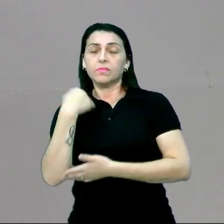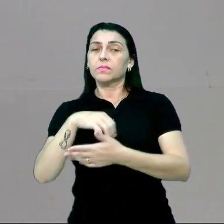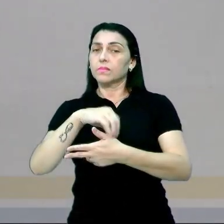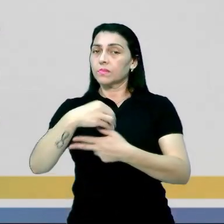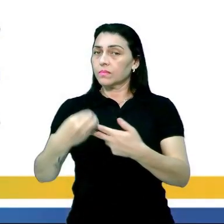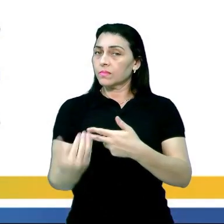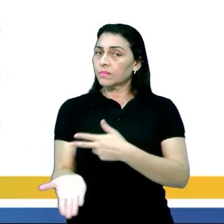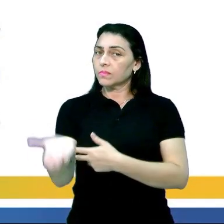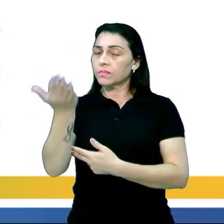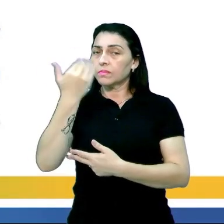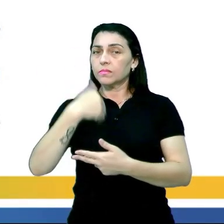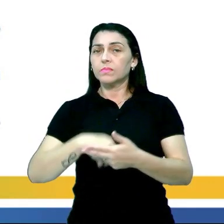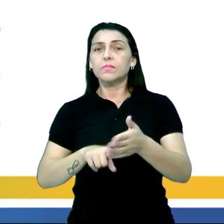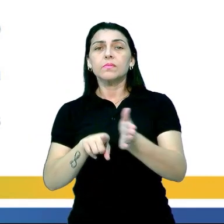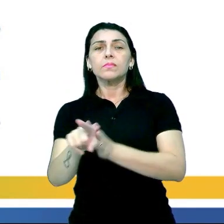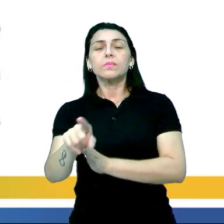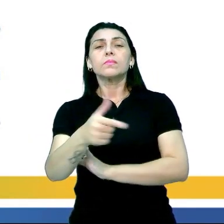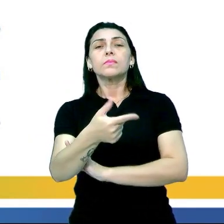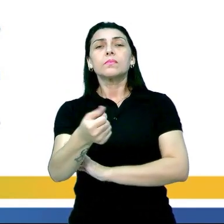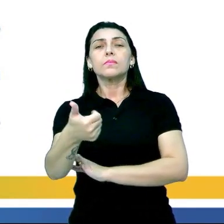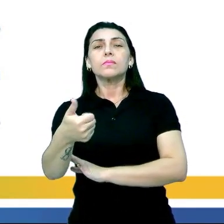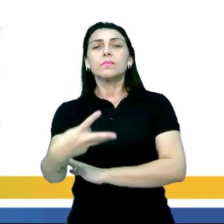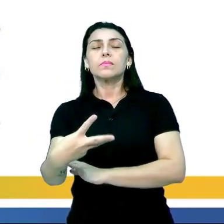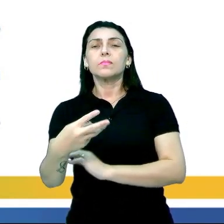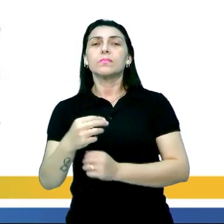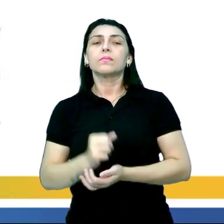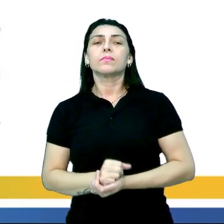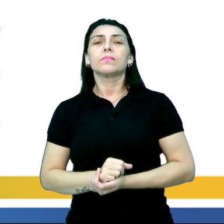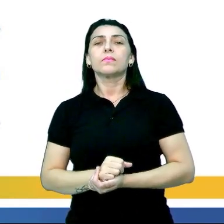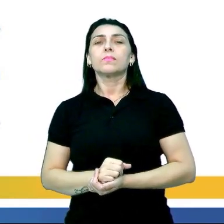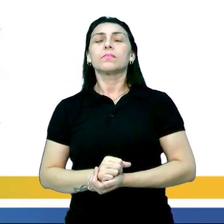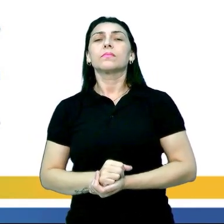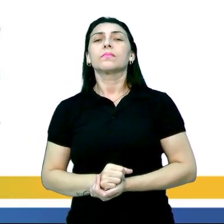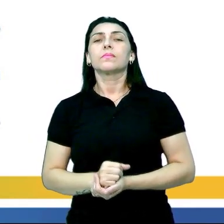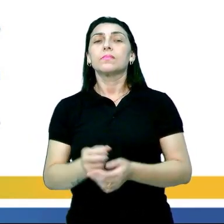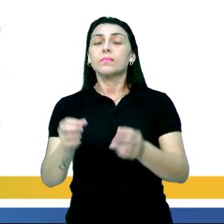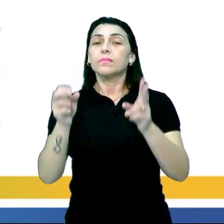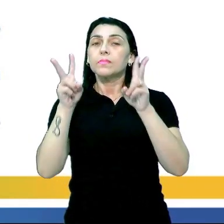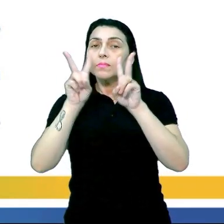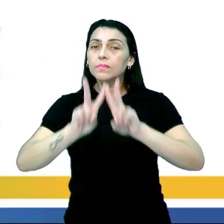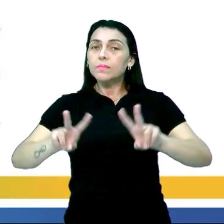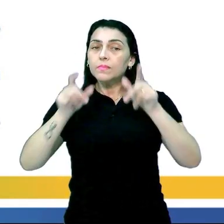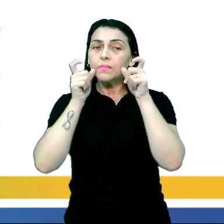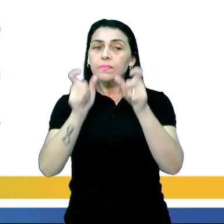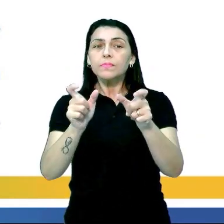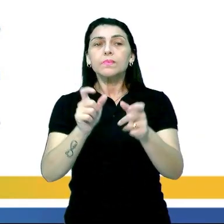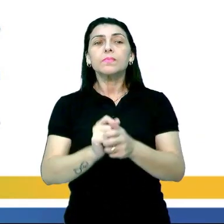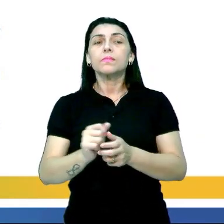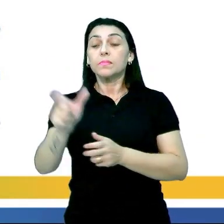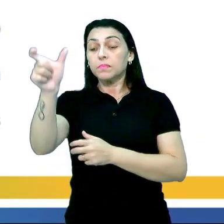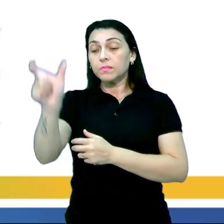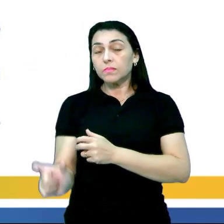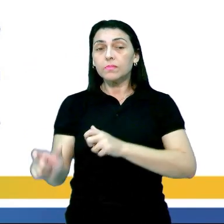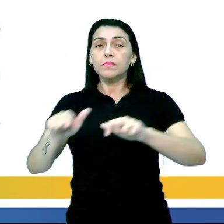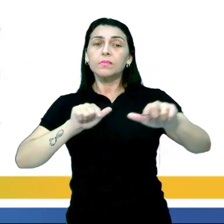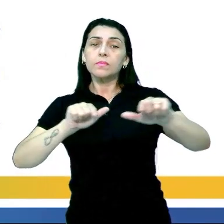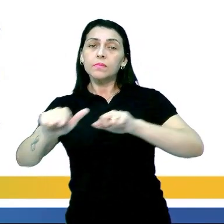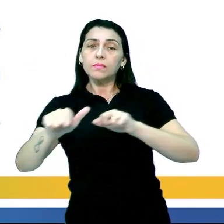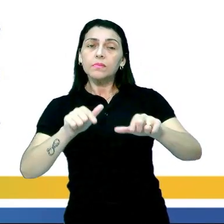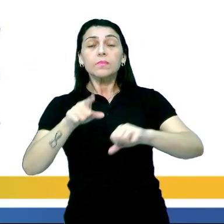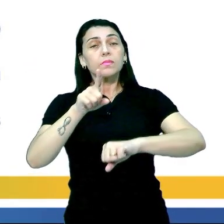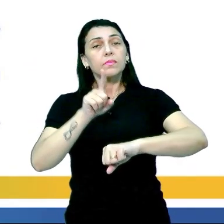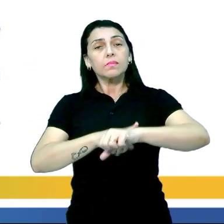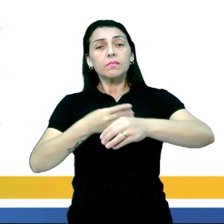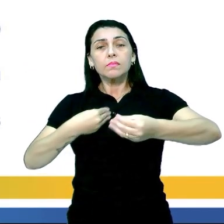Enem. Então, vamos lá para essa questão do ano de 2013, acompanhando com bastante atenção. Um trabalhador,